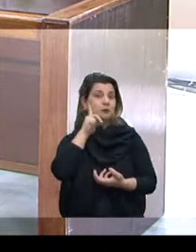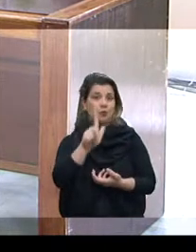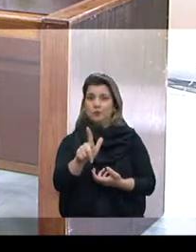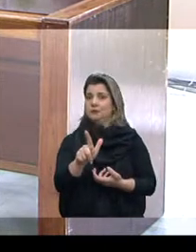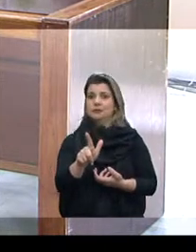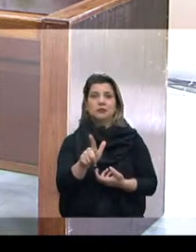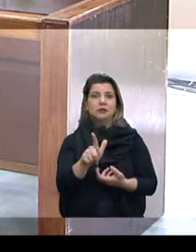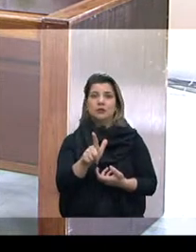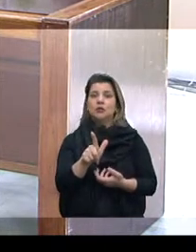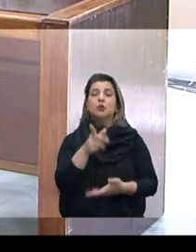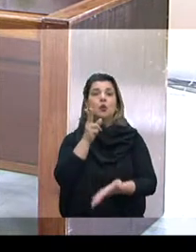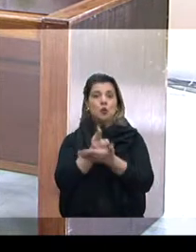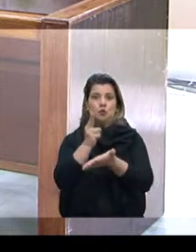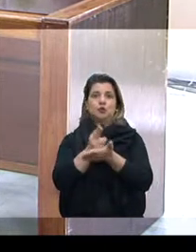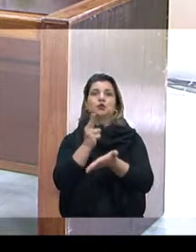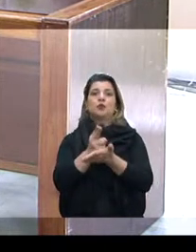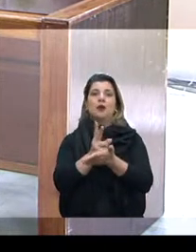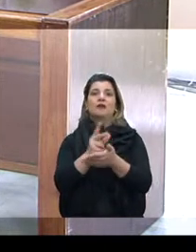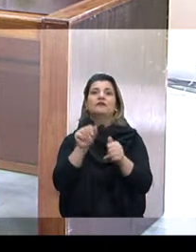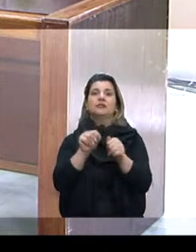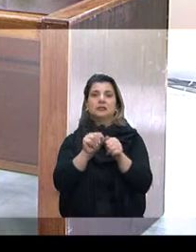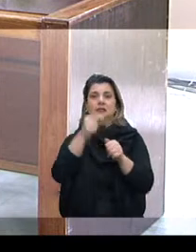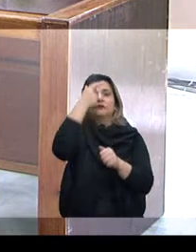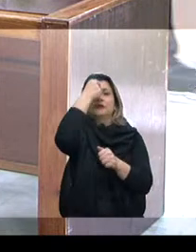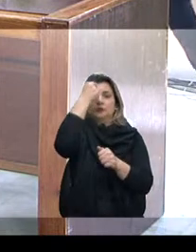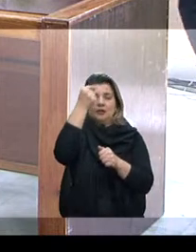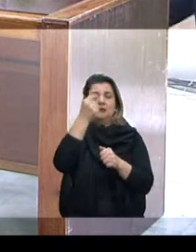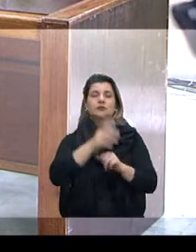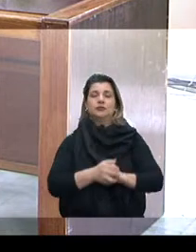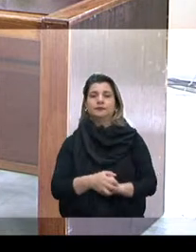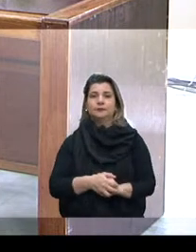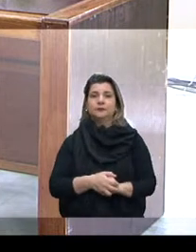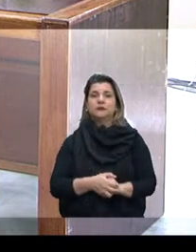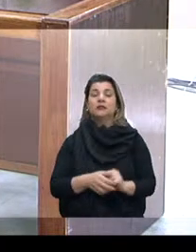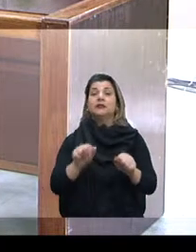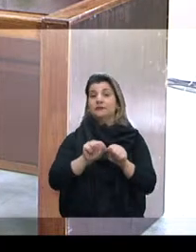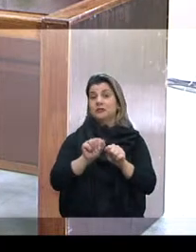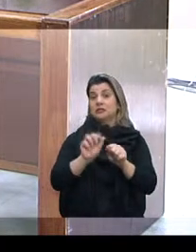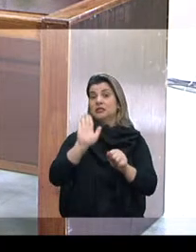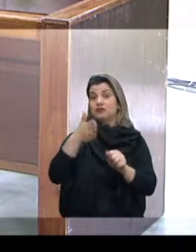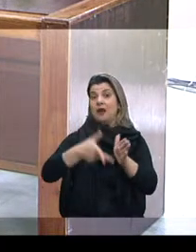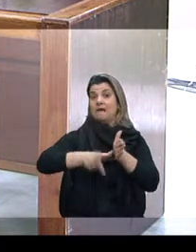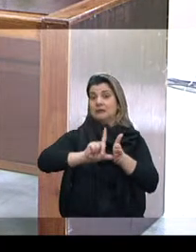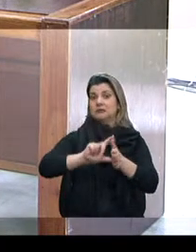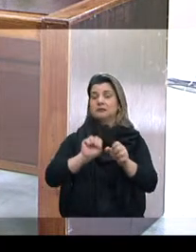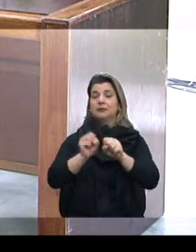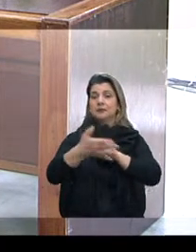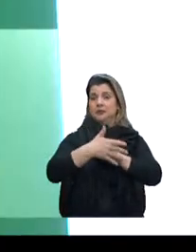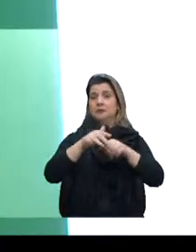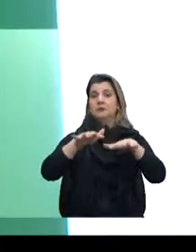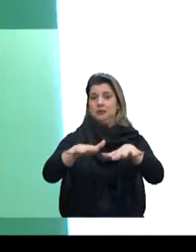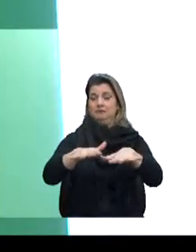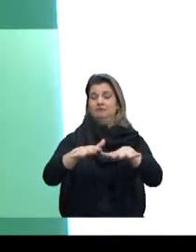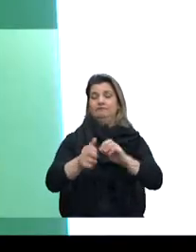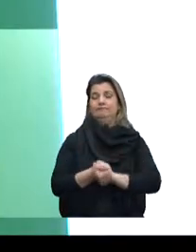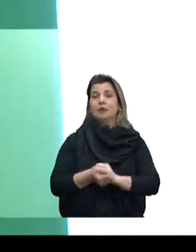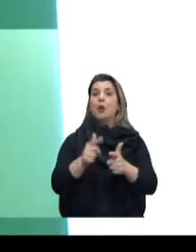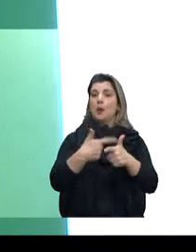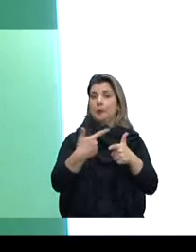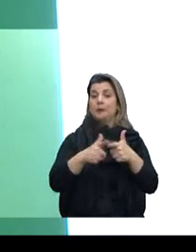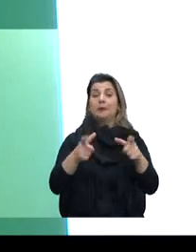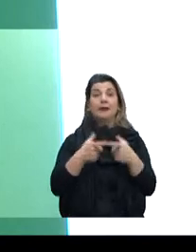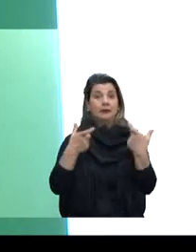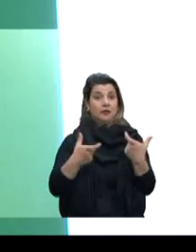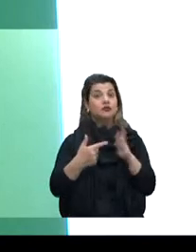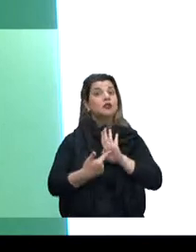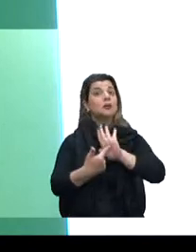que estavam cursando antes da pandemia. Sim. Ou seja, é um impacto muito grande e que mostra que nós vamos ter